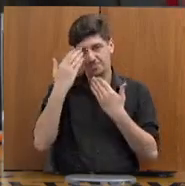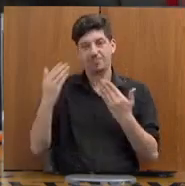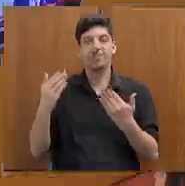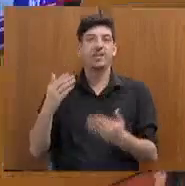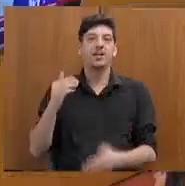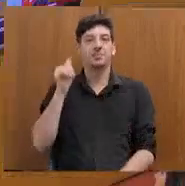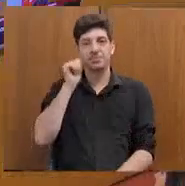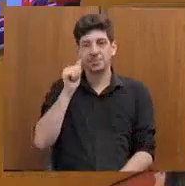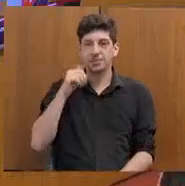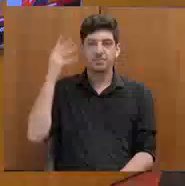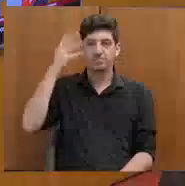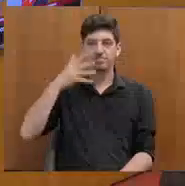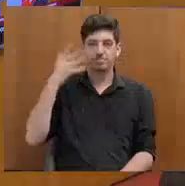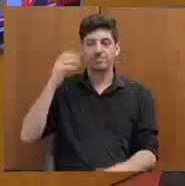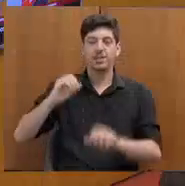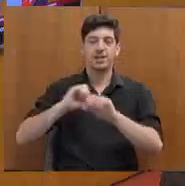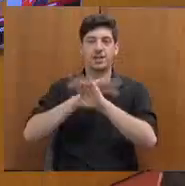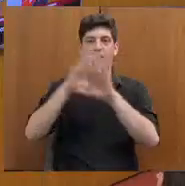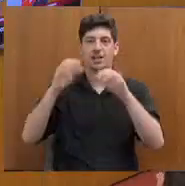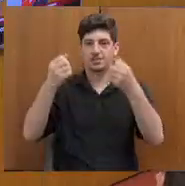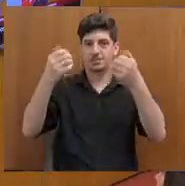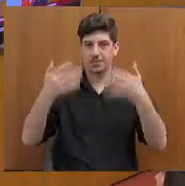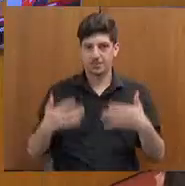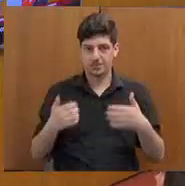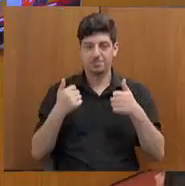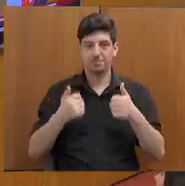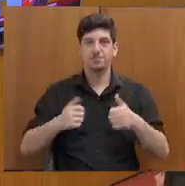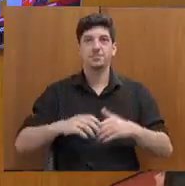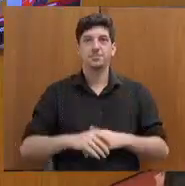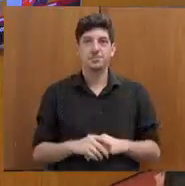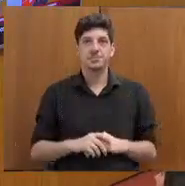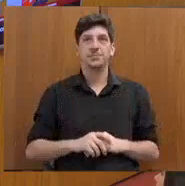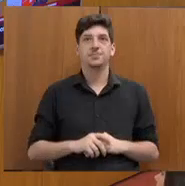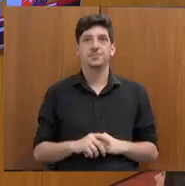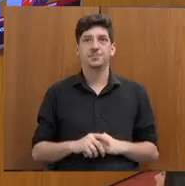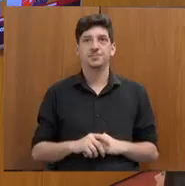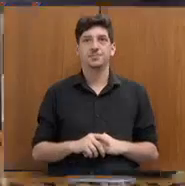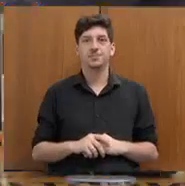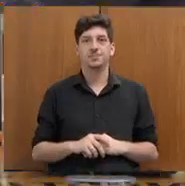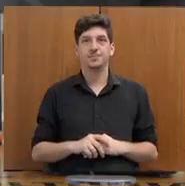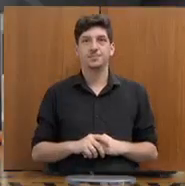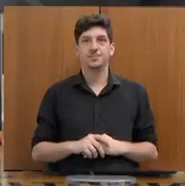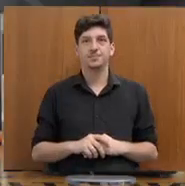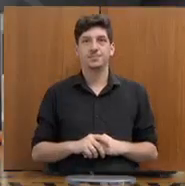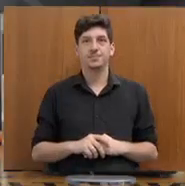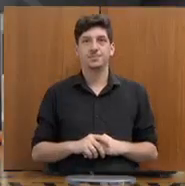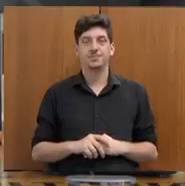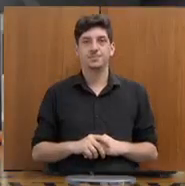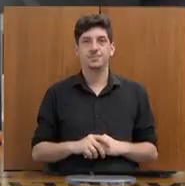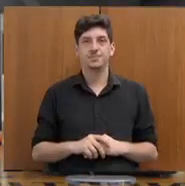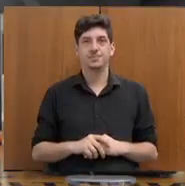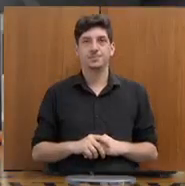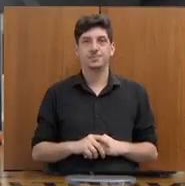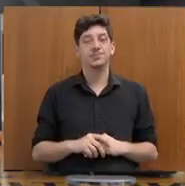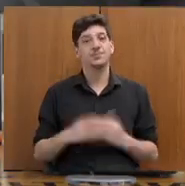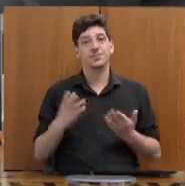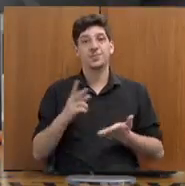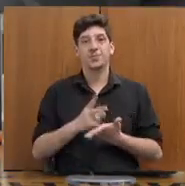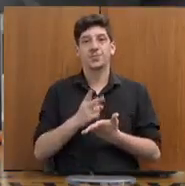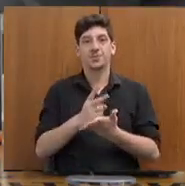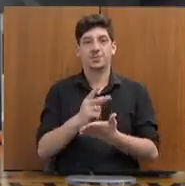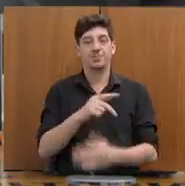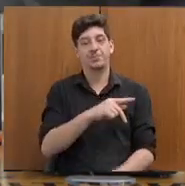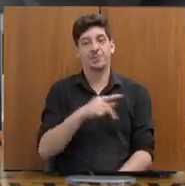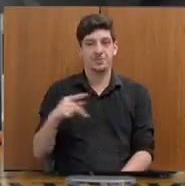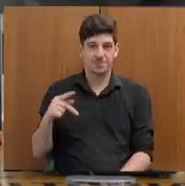palavras, pela clareza. Eu gostaria, dando continuação aqui, neste momento, a presidência